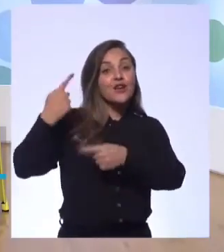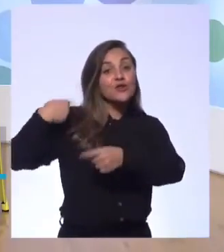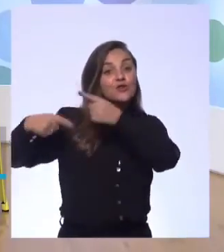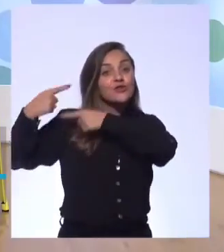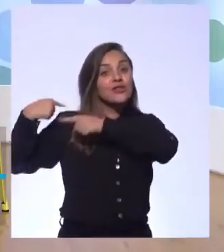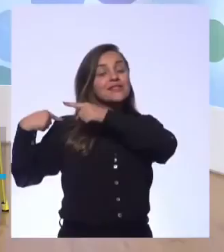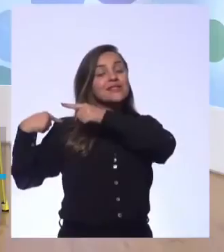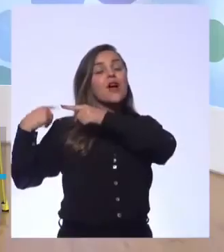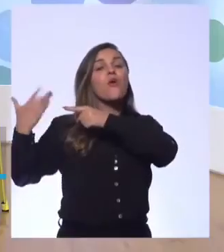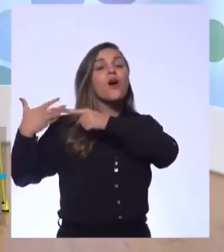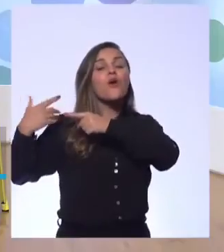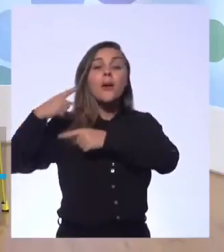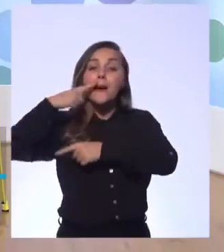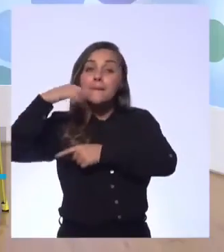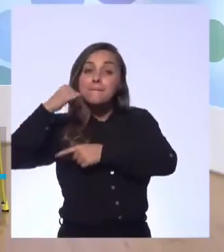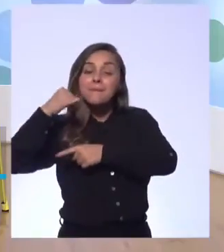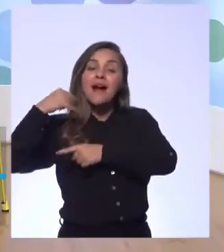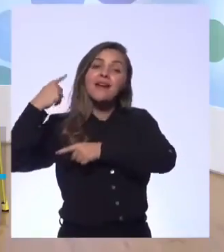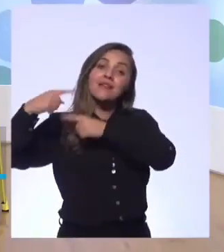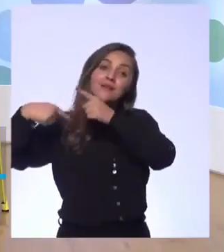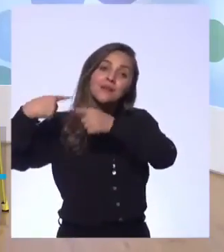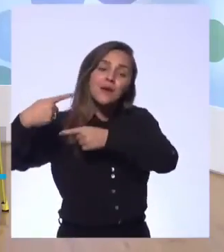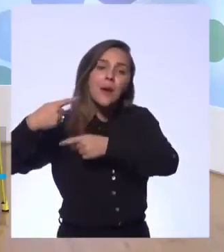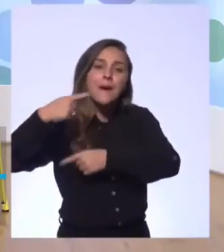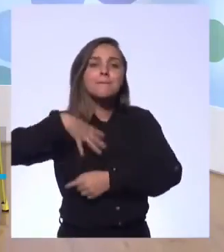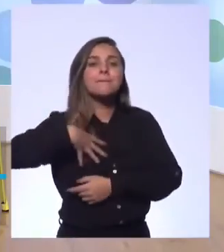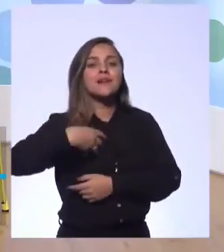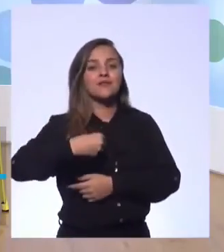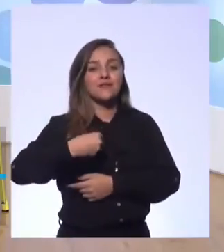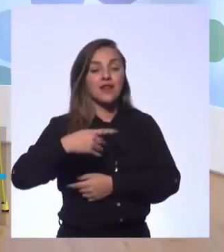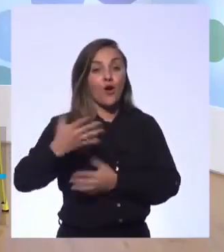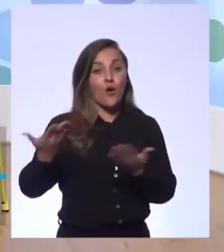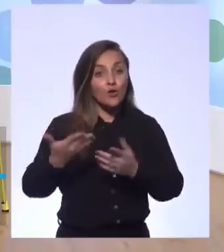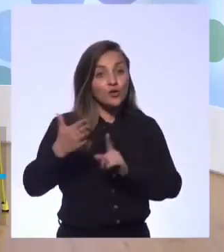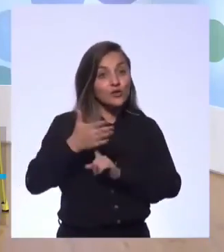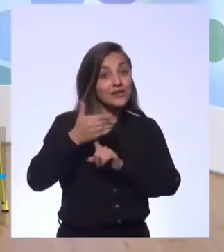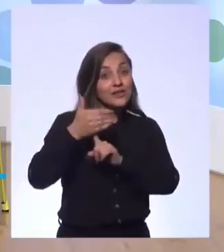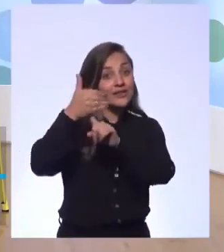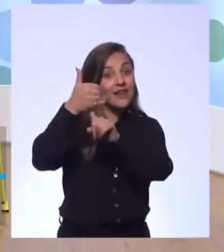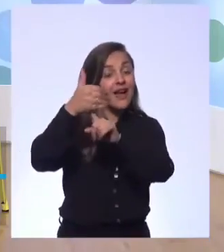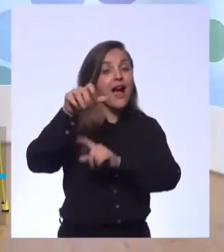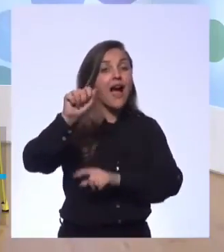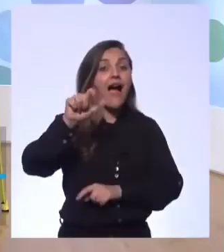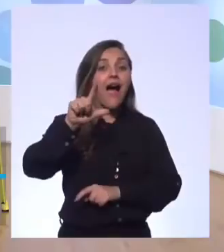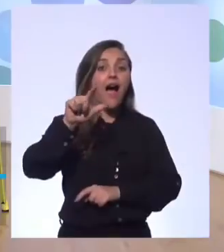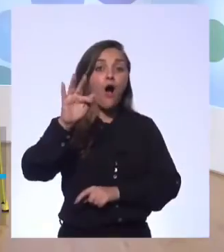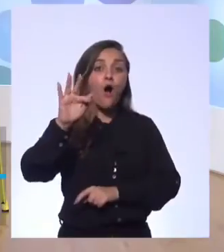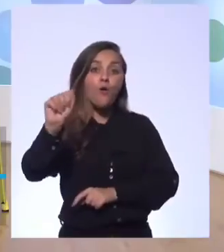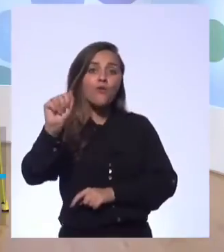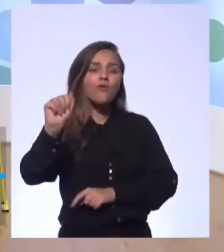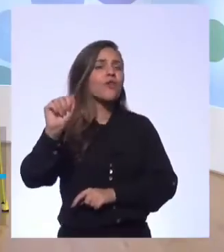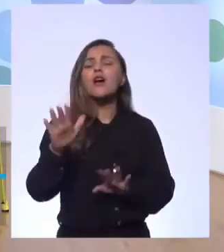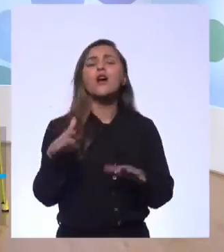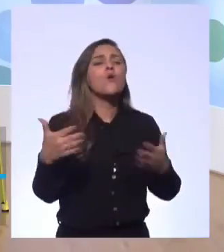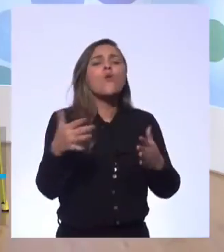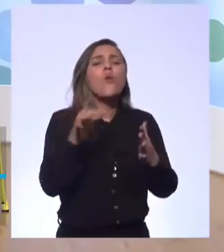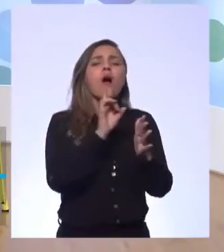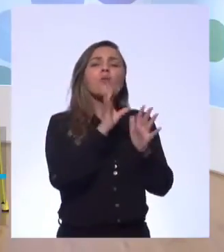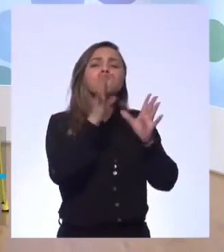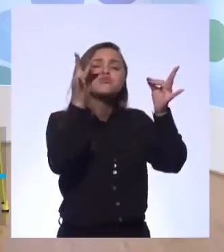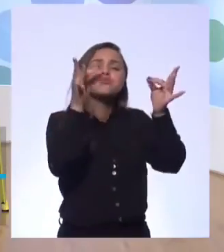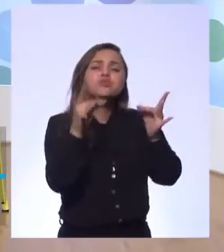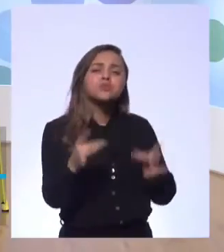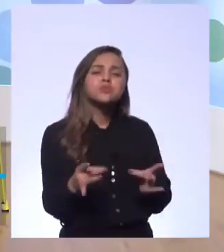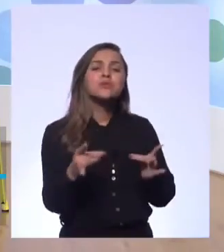para filho, hoje em dia é de tecnologia em tecnologia. Ah, tá. Seria uma geração alfa? Mas aí a pergunta é minha. Quais são as características?